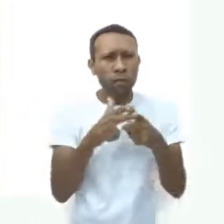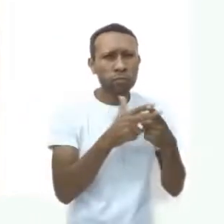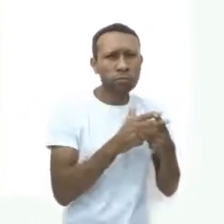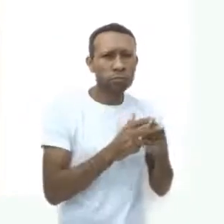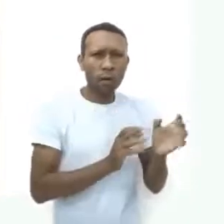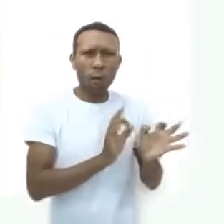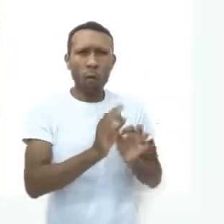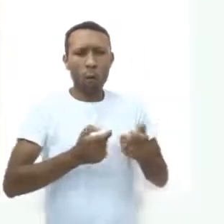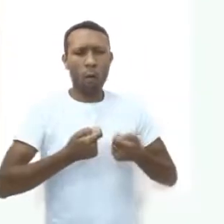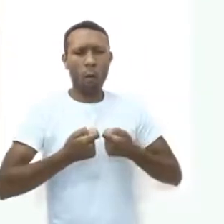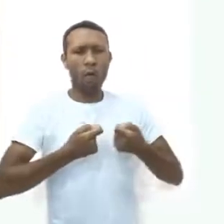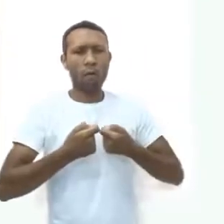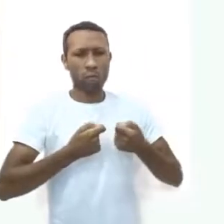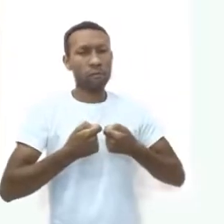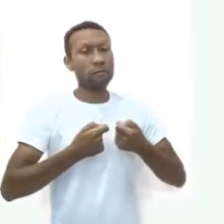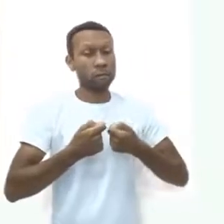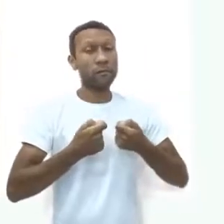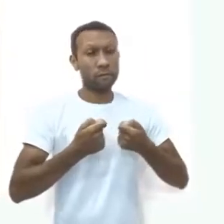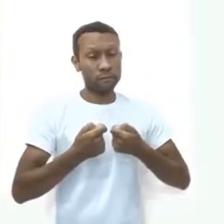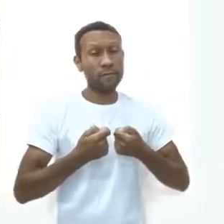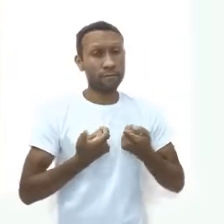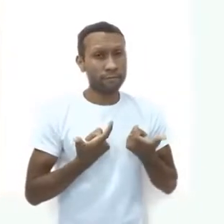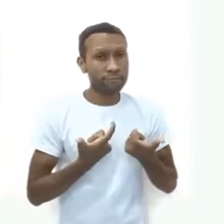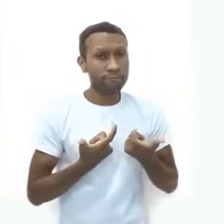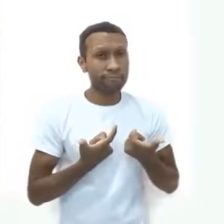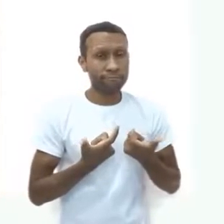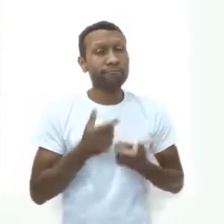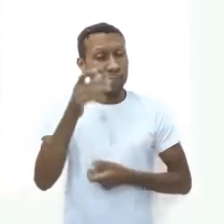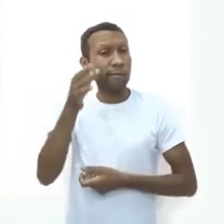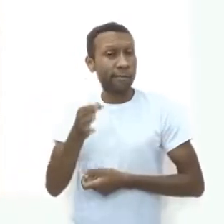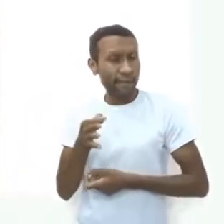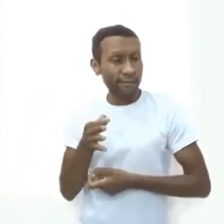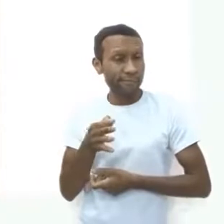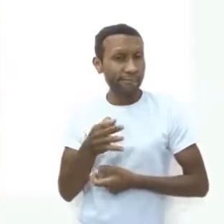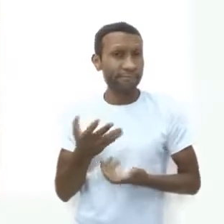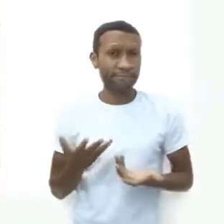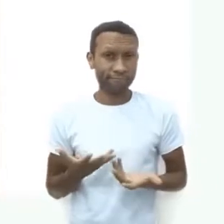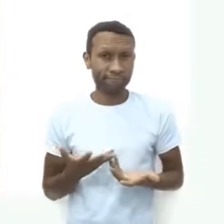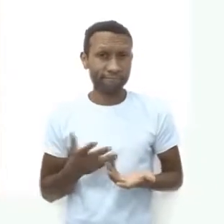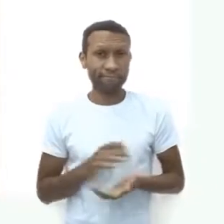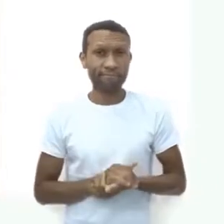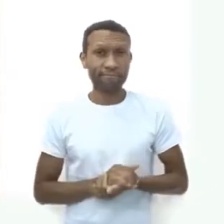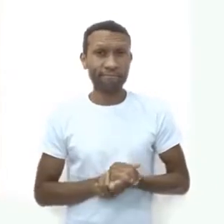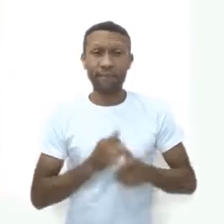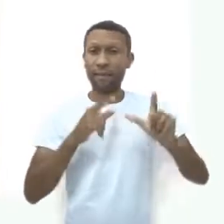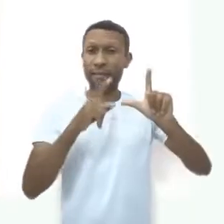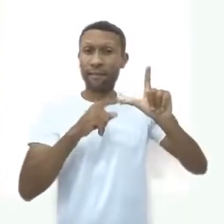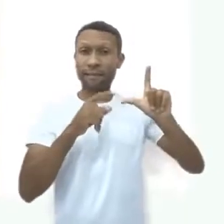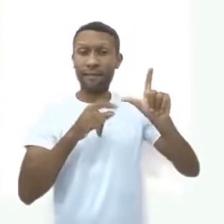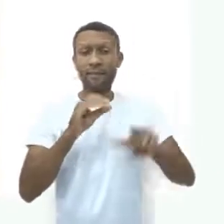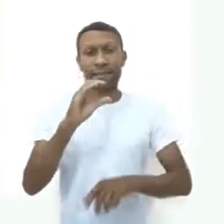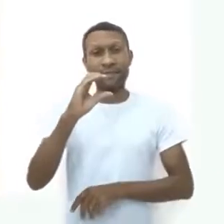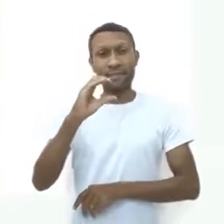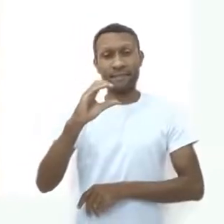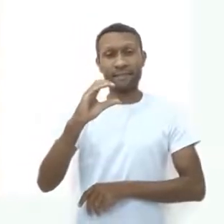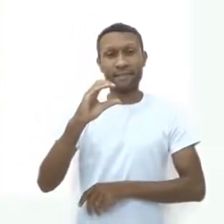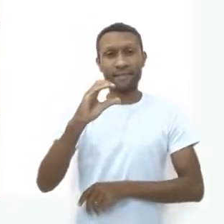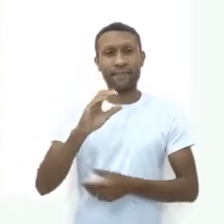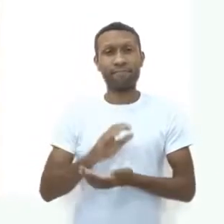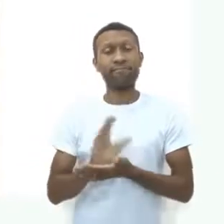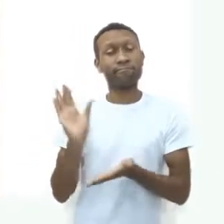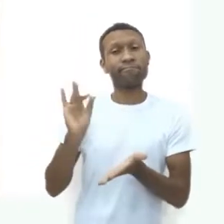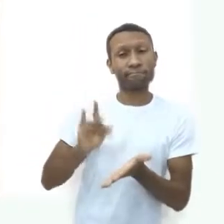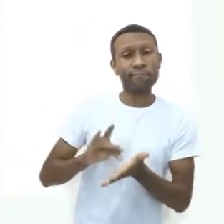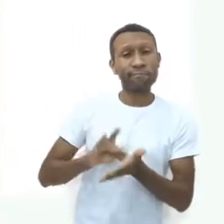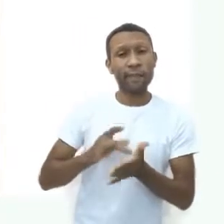um pode ter, com relação aos seus dados pessoais, então está tudo bem. E letra C. Com certeza,